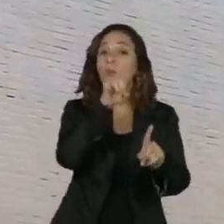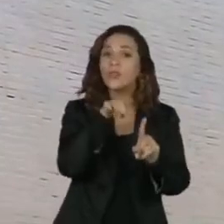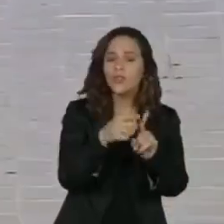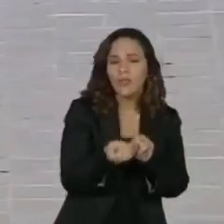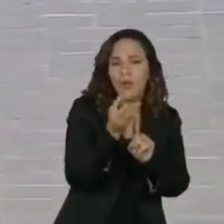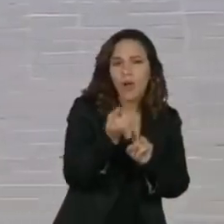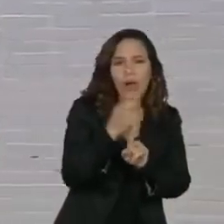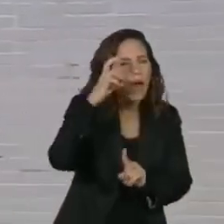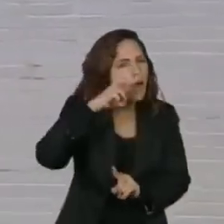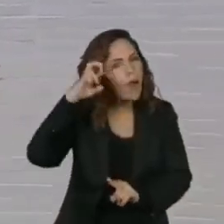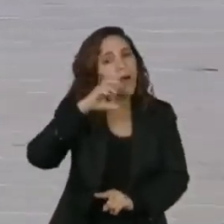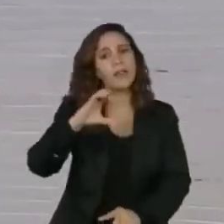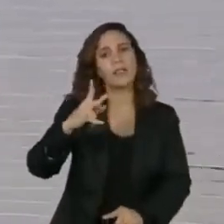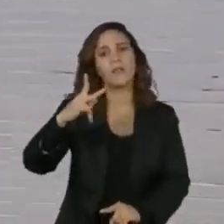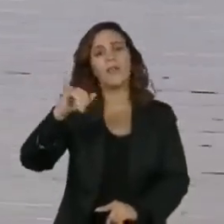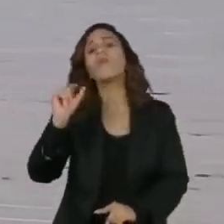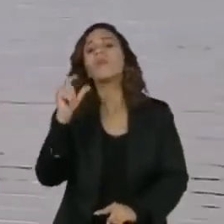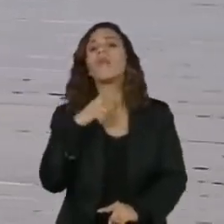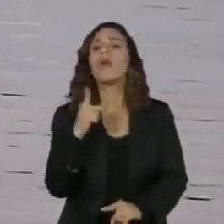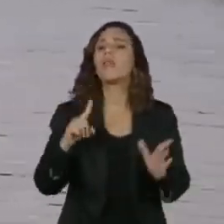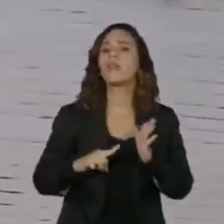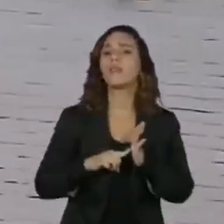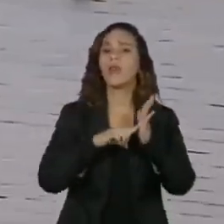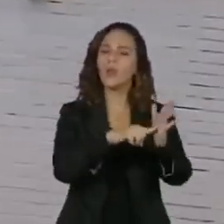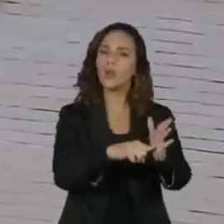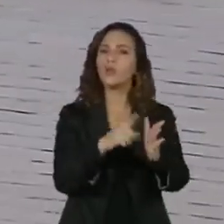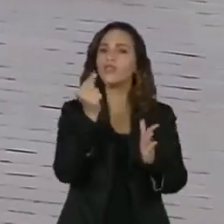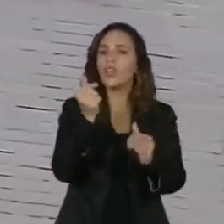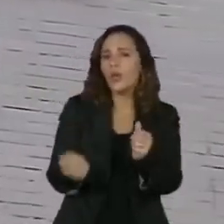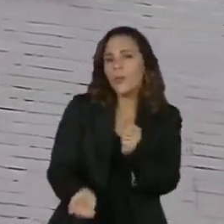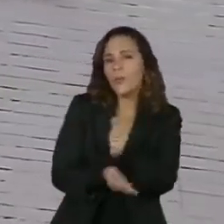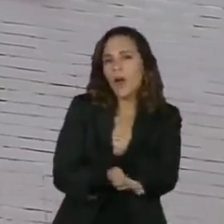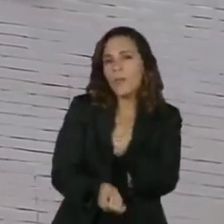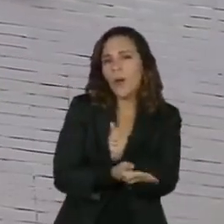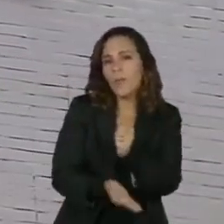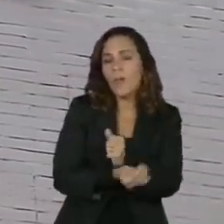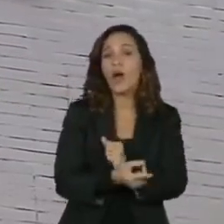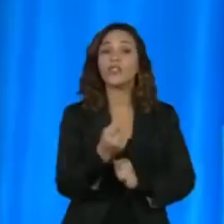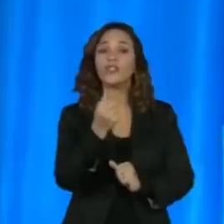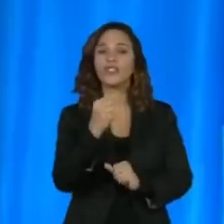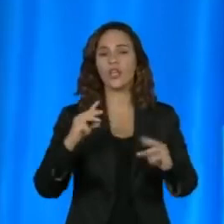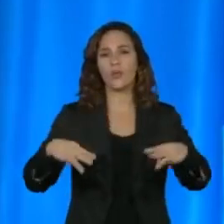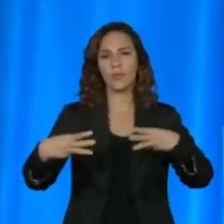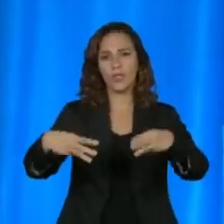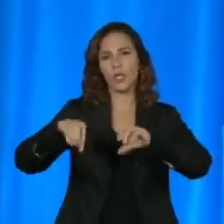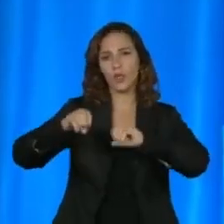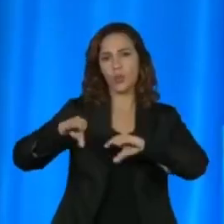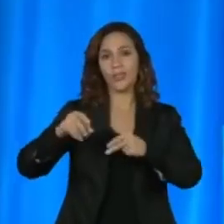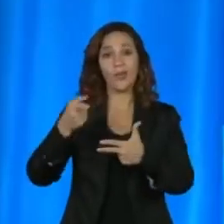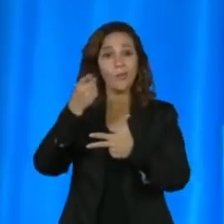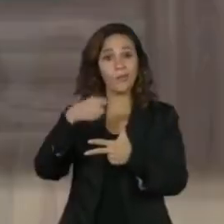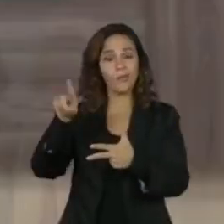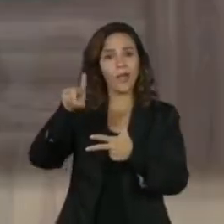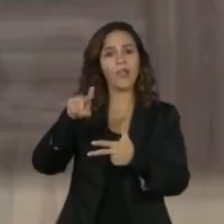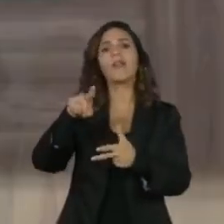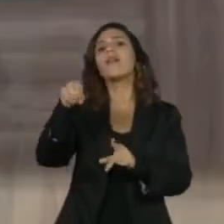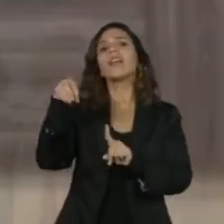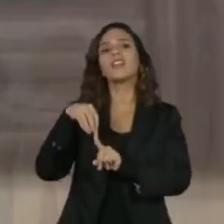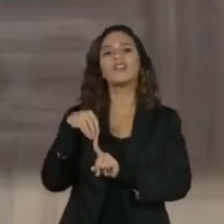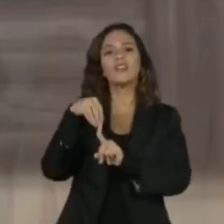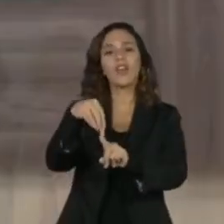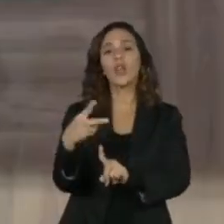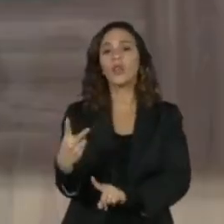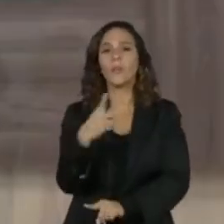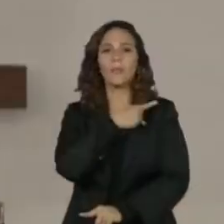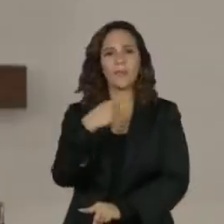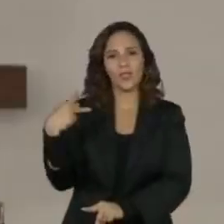seria investigar as denúncias sobre um suposto esquema de liberação de verbas do MEC a prefeituras indicadas por